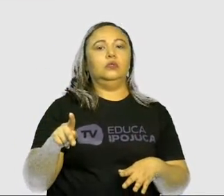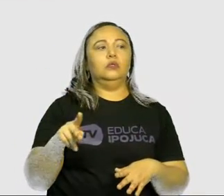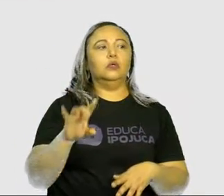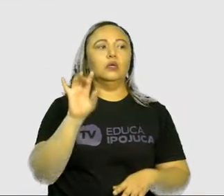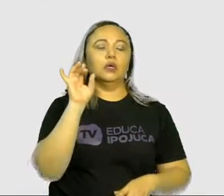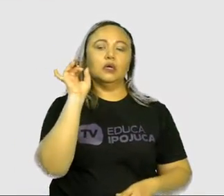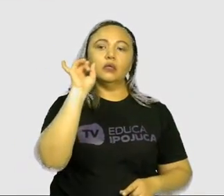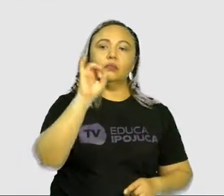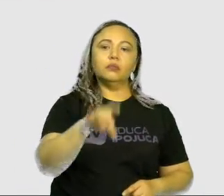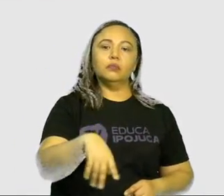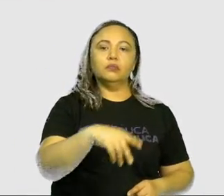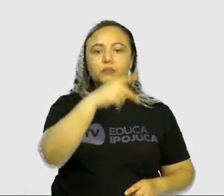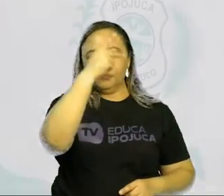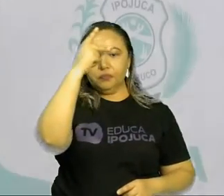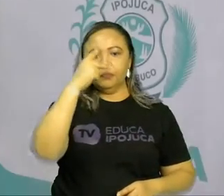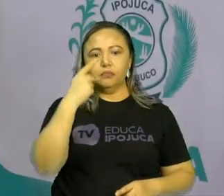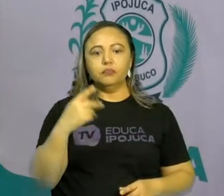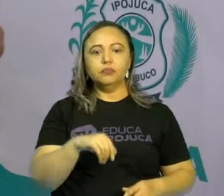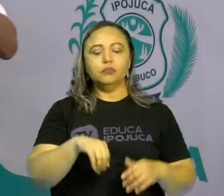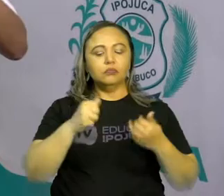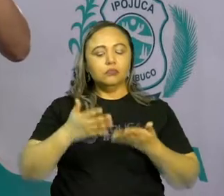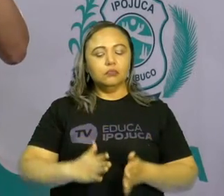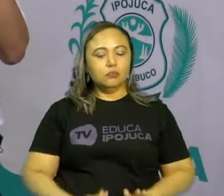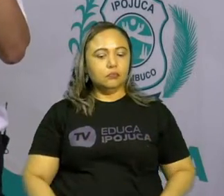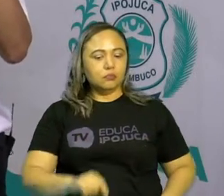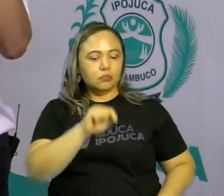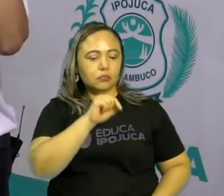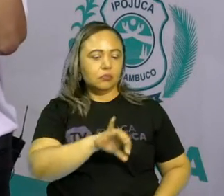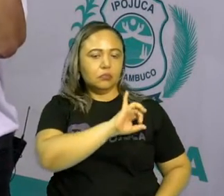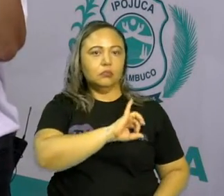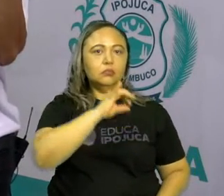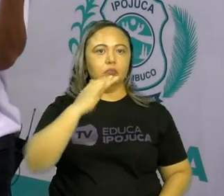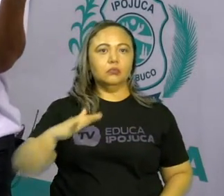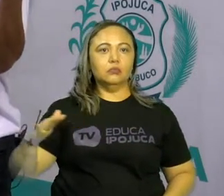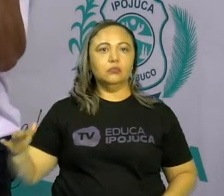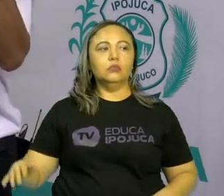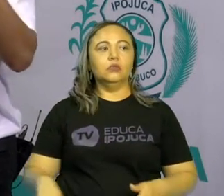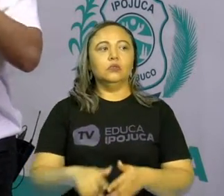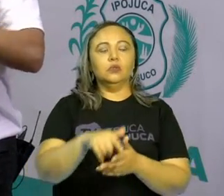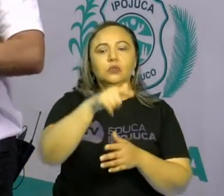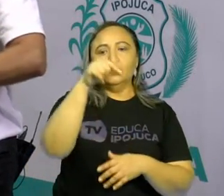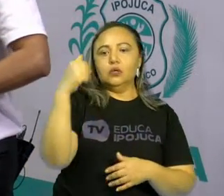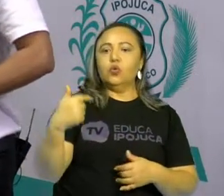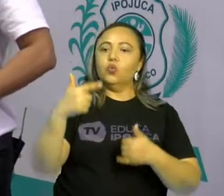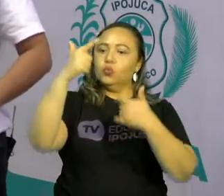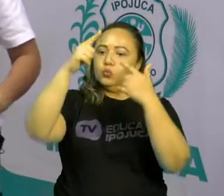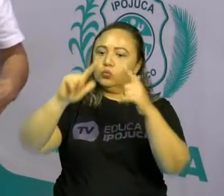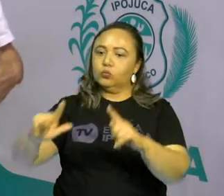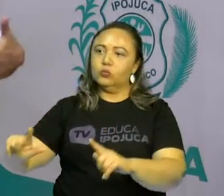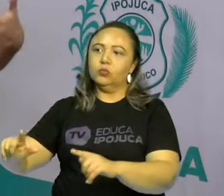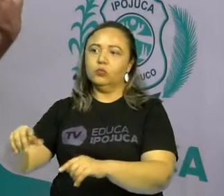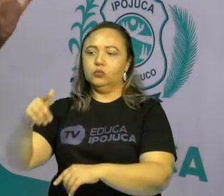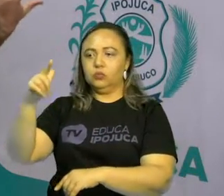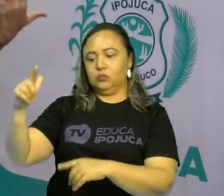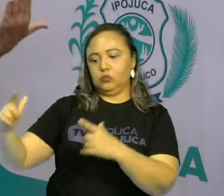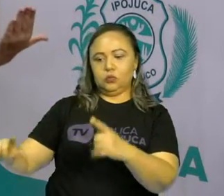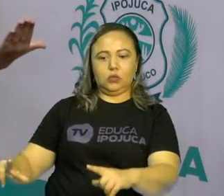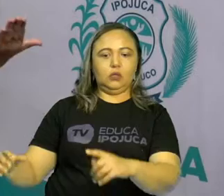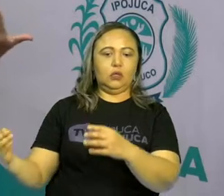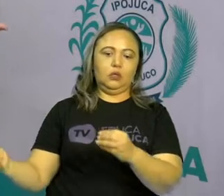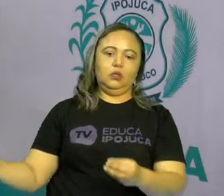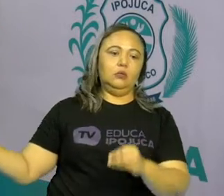pessoas que nasceram aqui em Pojuca mesmo, tem outros que nasceram em outros lugares, se mudaram pra cá. E assim a gente vai